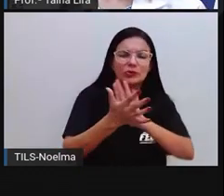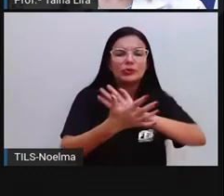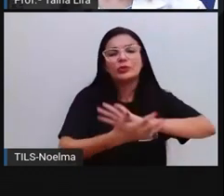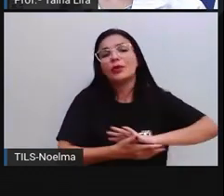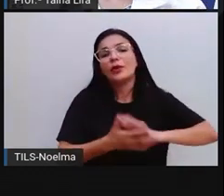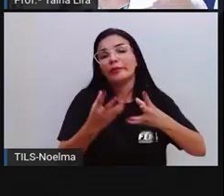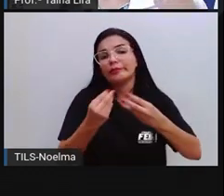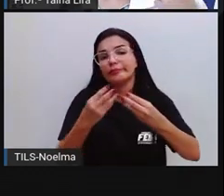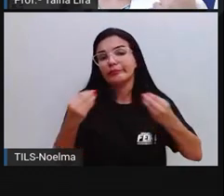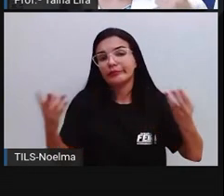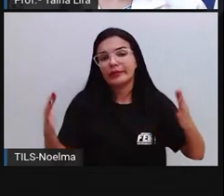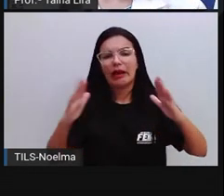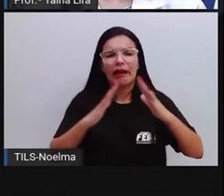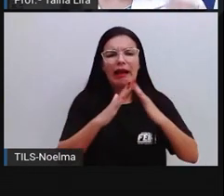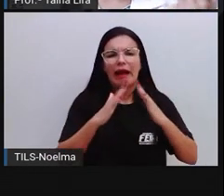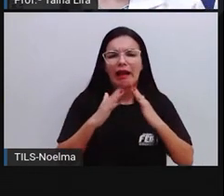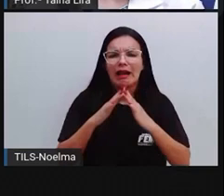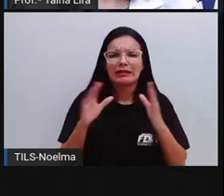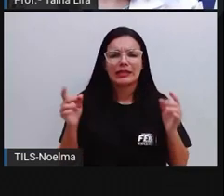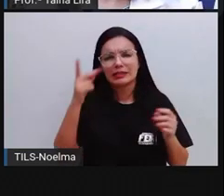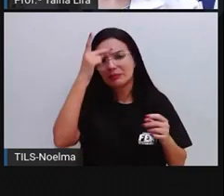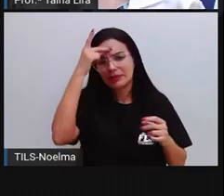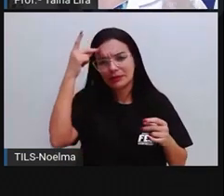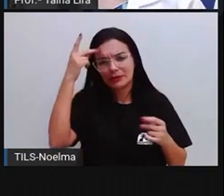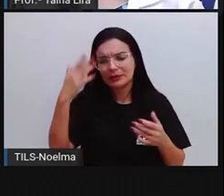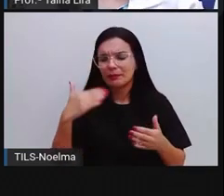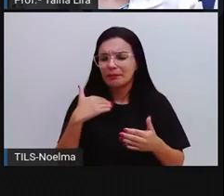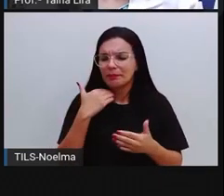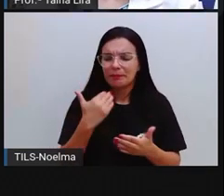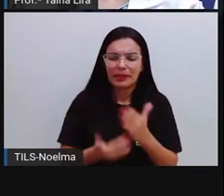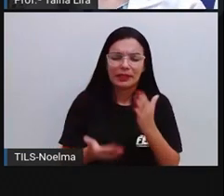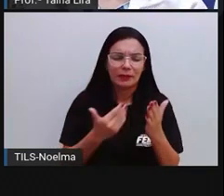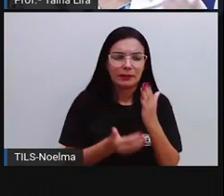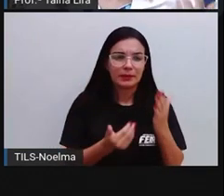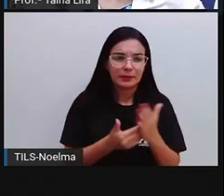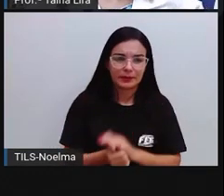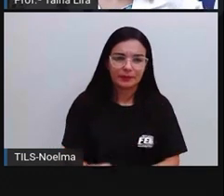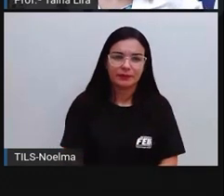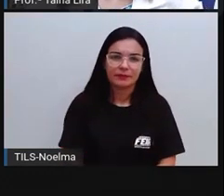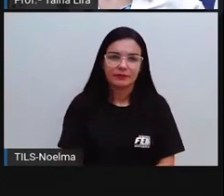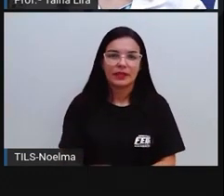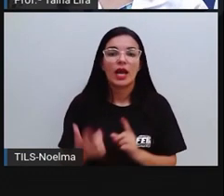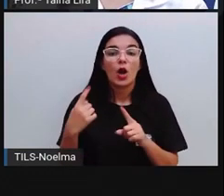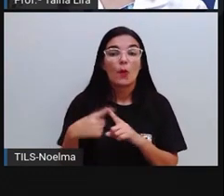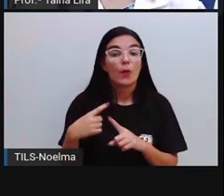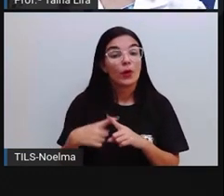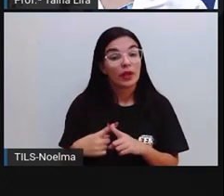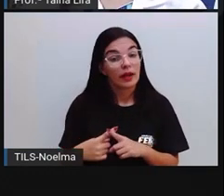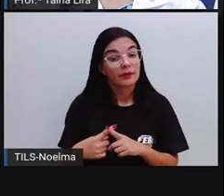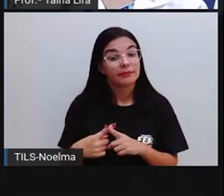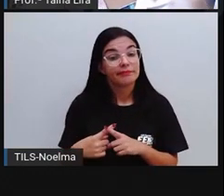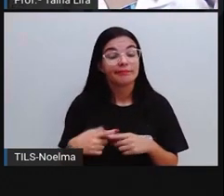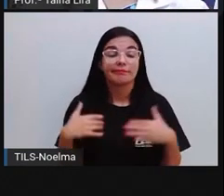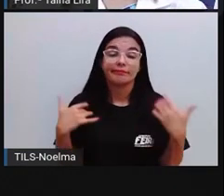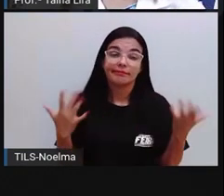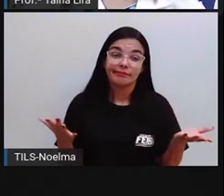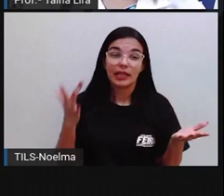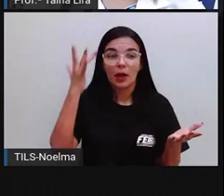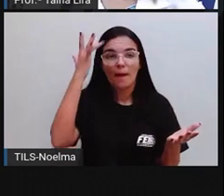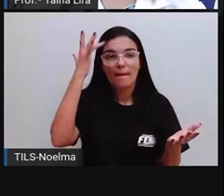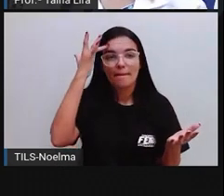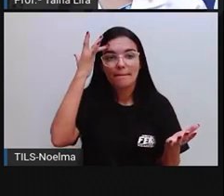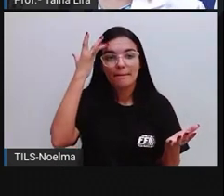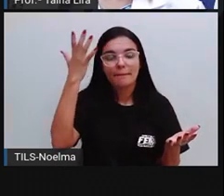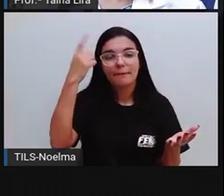casas, várias pessoas ficaram sem ter onde morar, tá bom? Por quê? Porque, né, não pensou